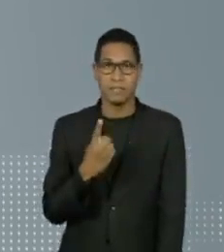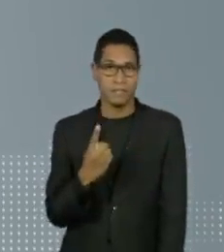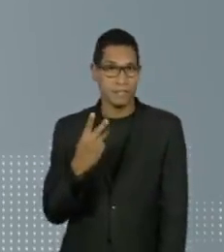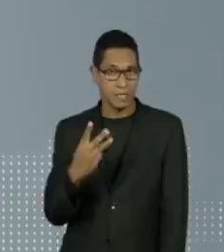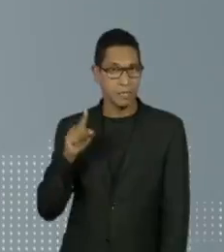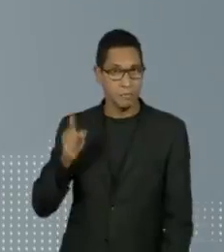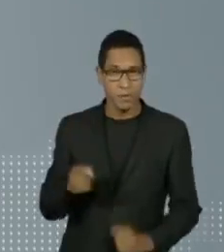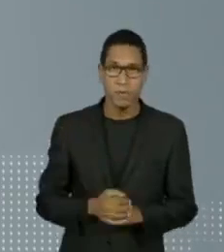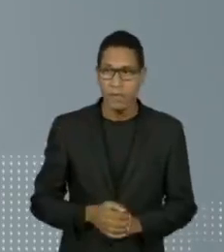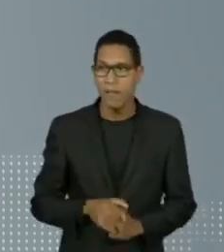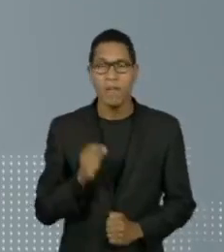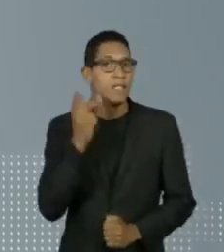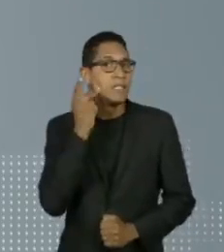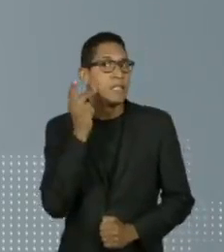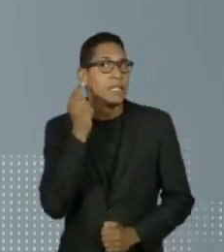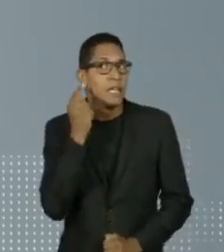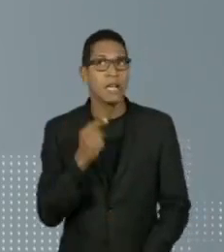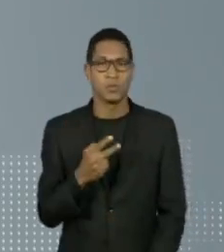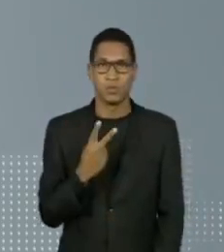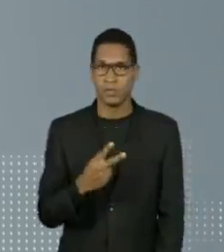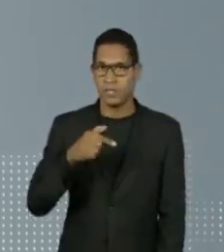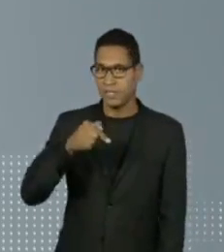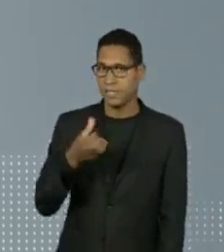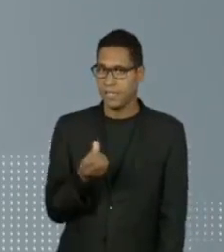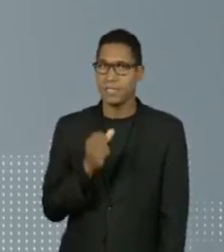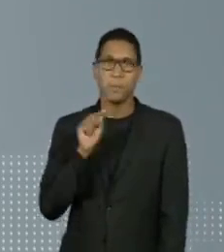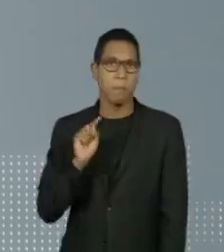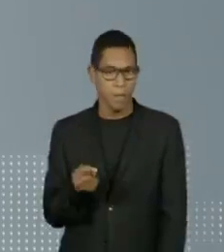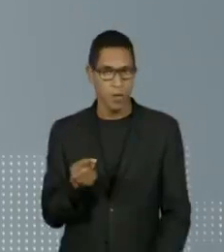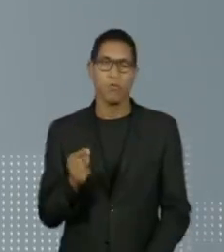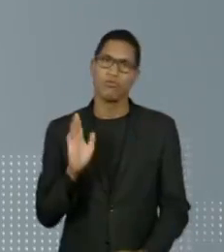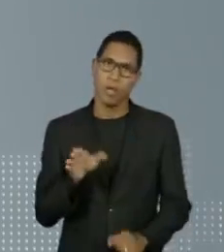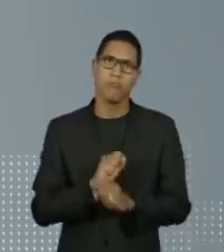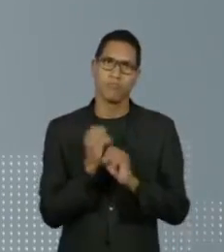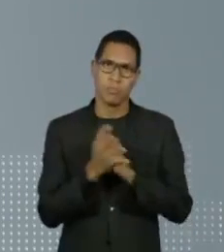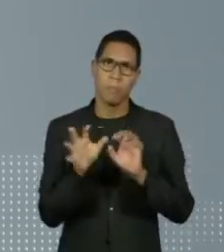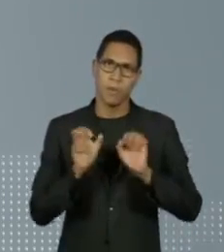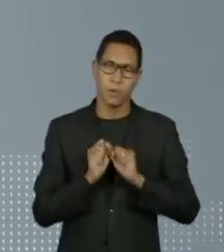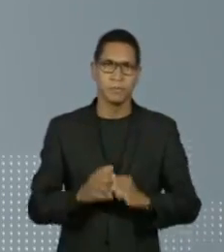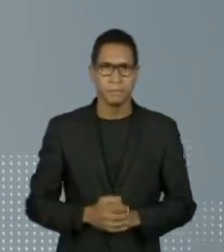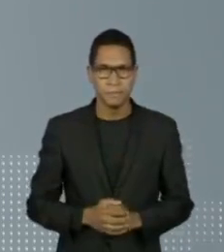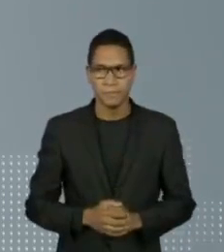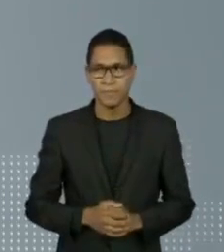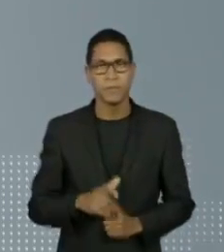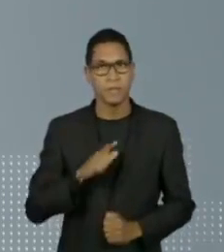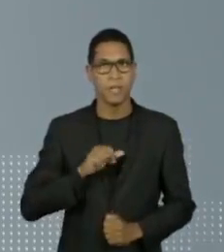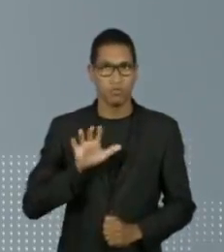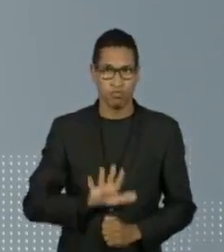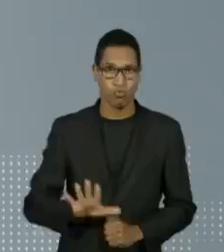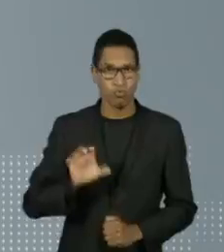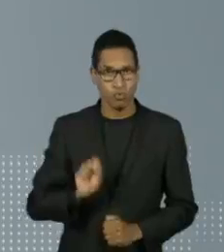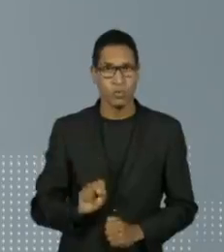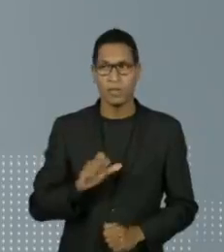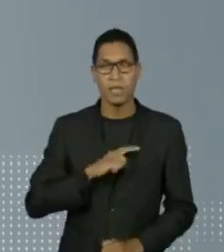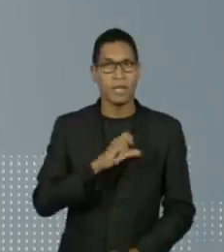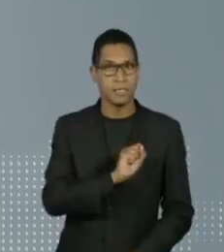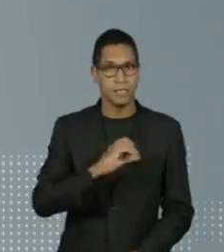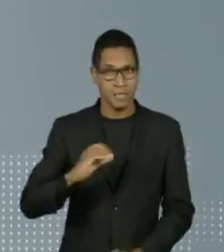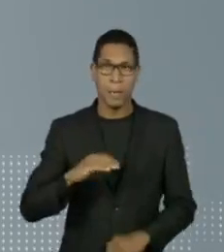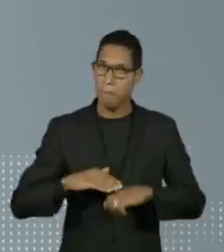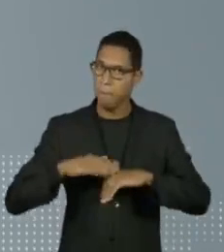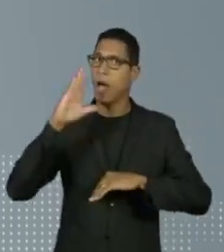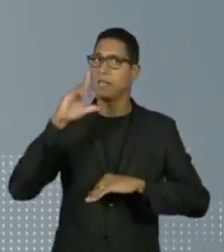mil e Ceará, com 276 mil casos. Na região sul, Santa Catarina tem mais